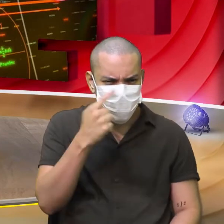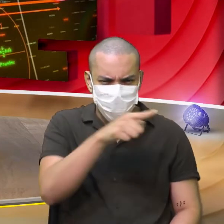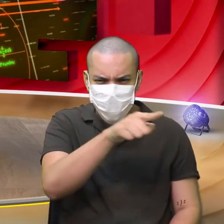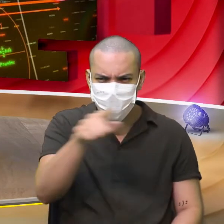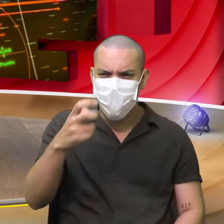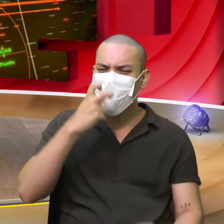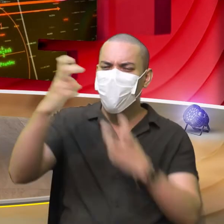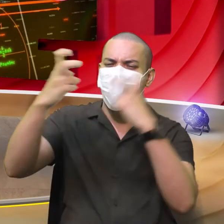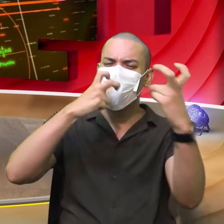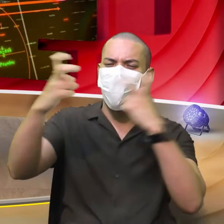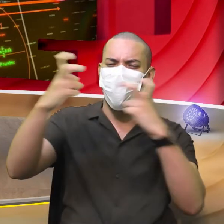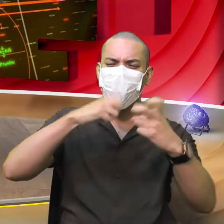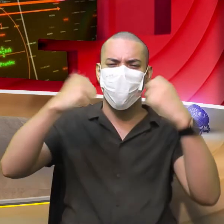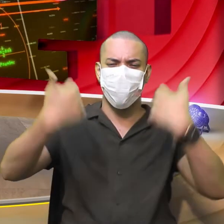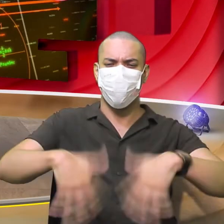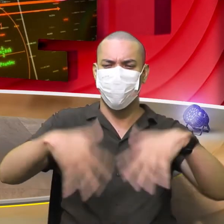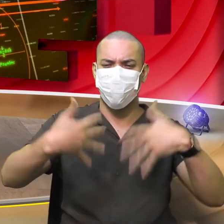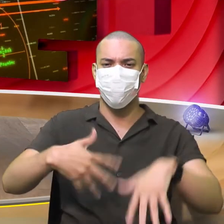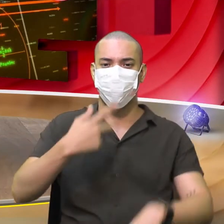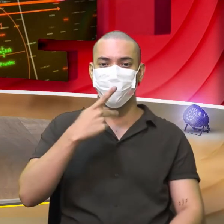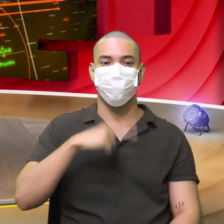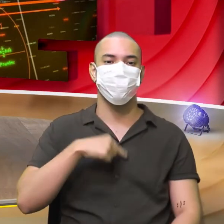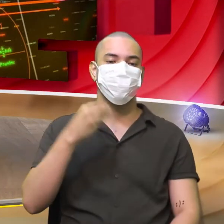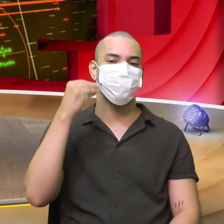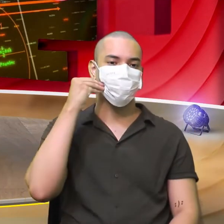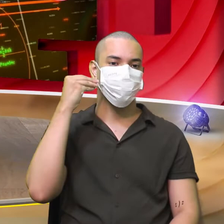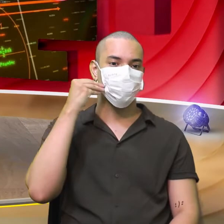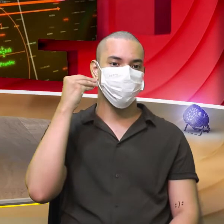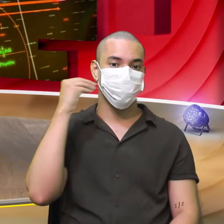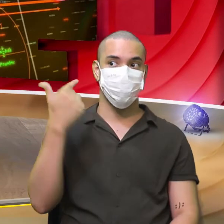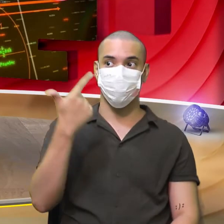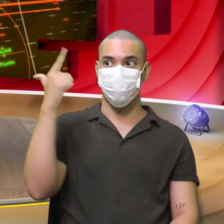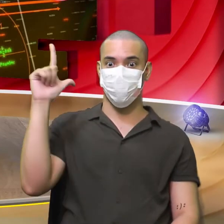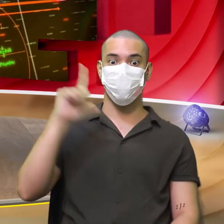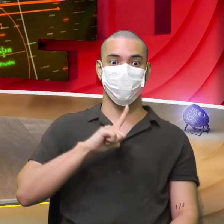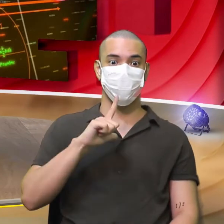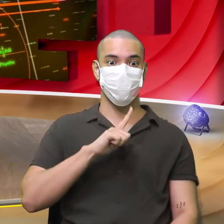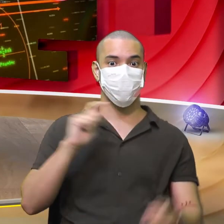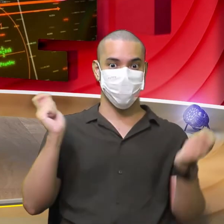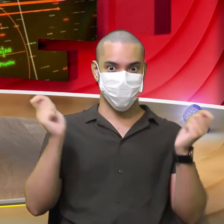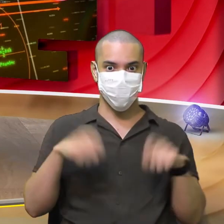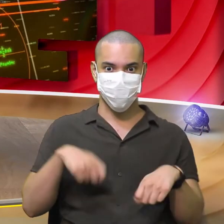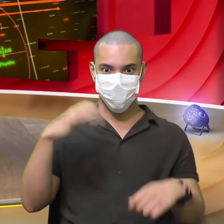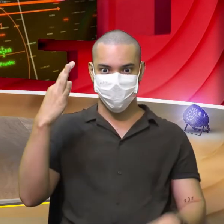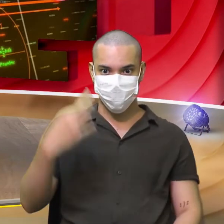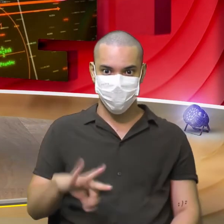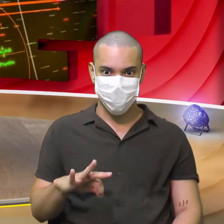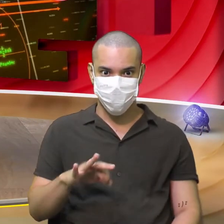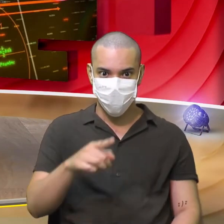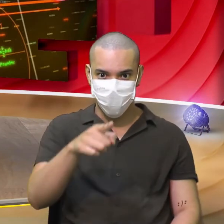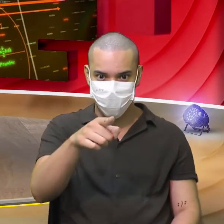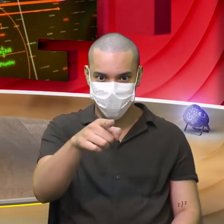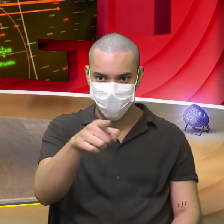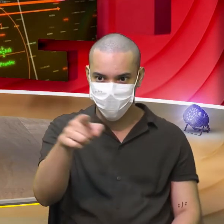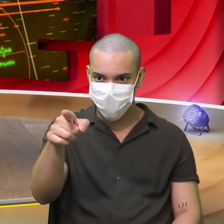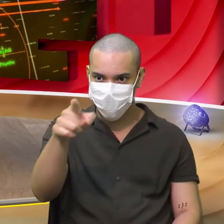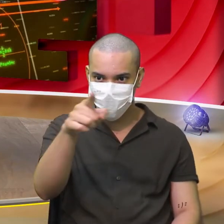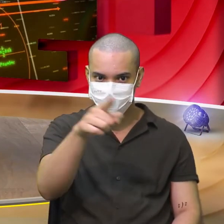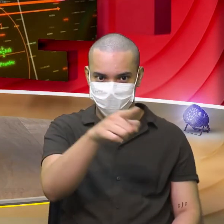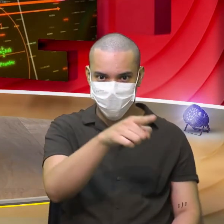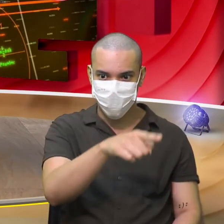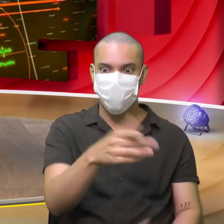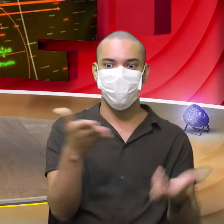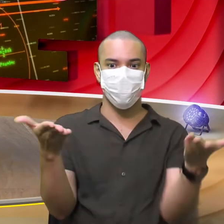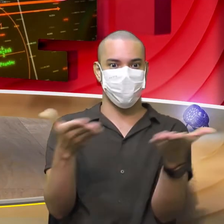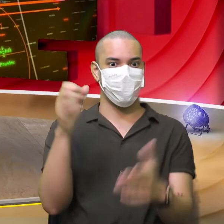Gritando Pra falar que ele fez o teste Da outra questão E deu certo Ah é? Tá lá Agora